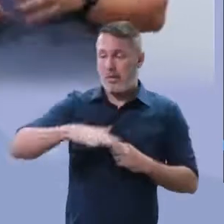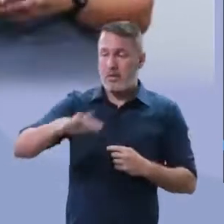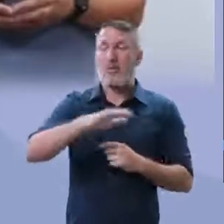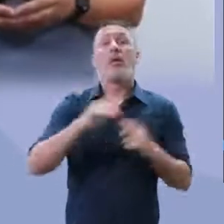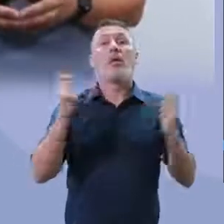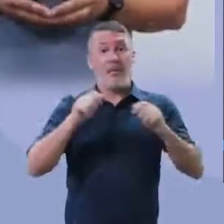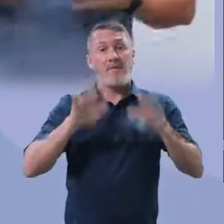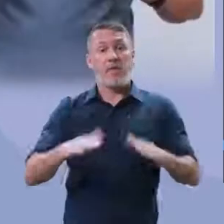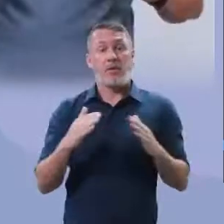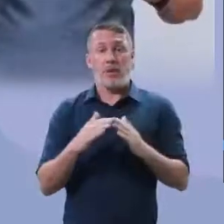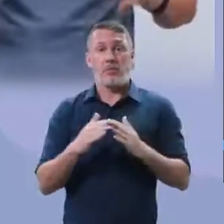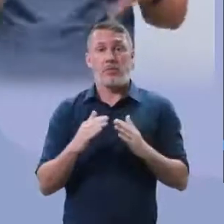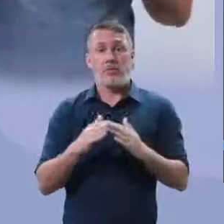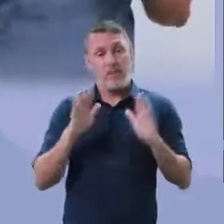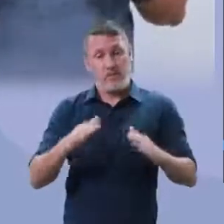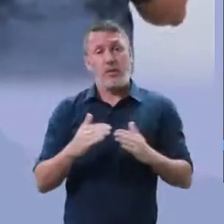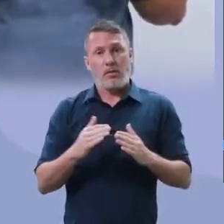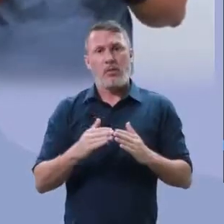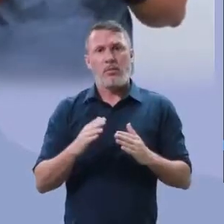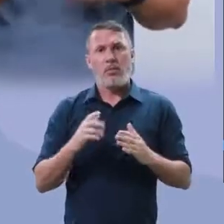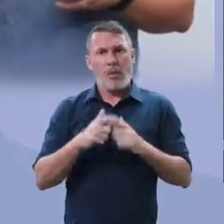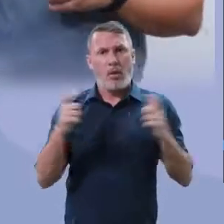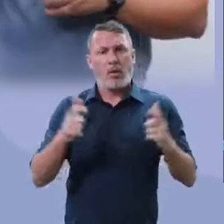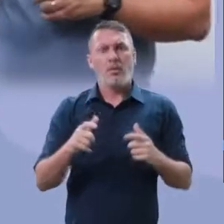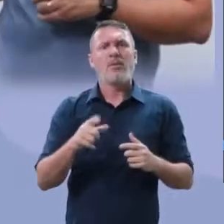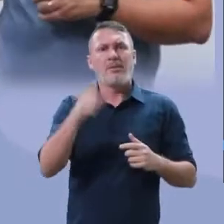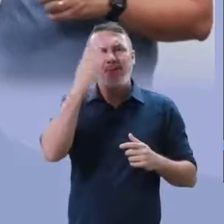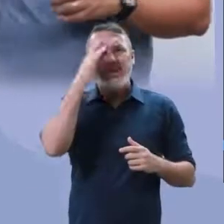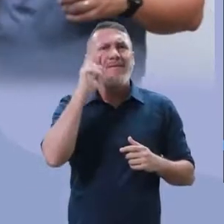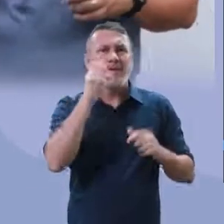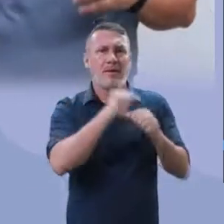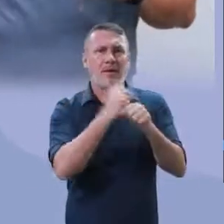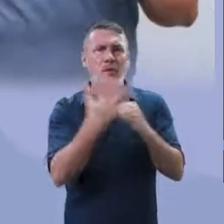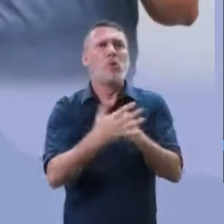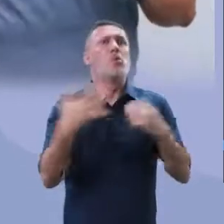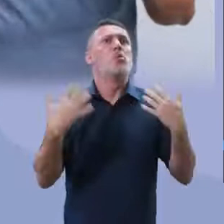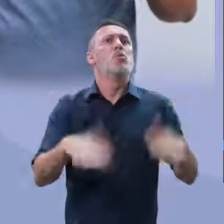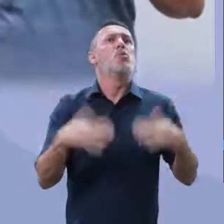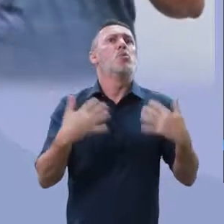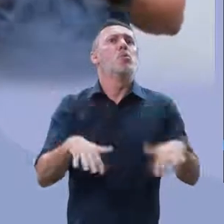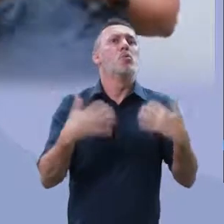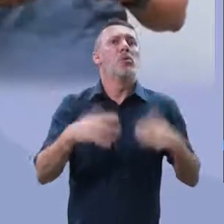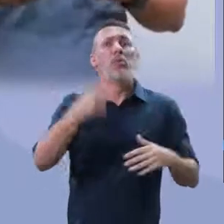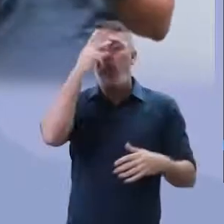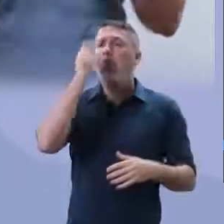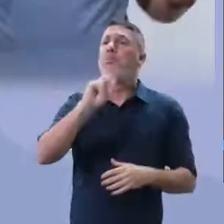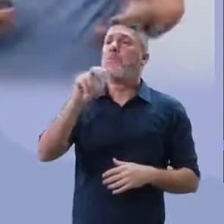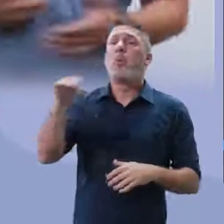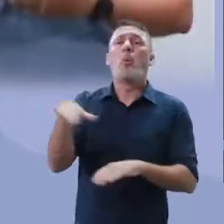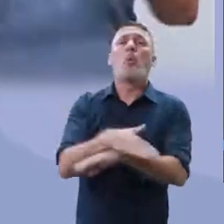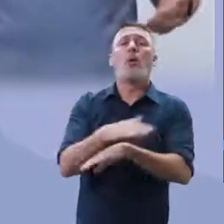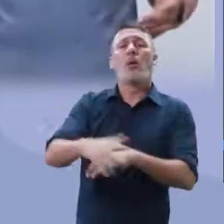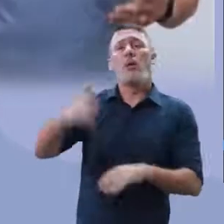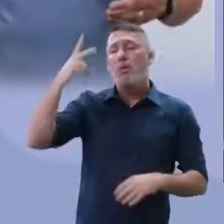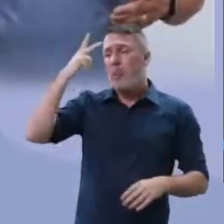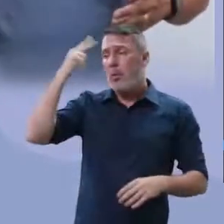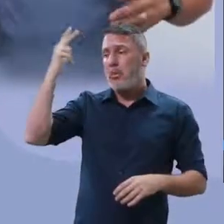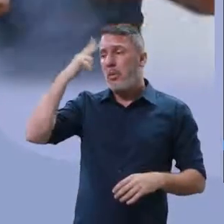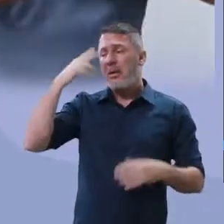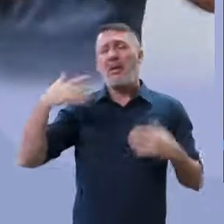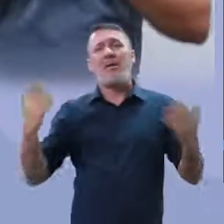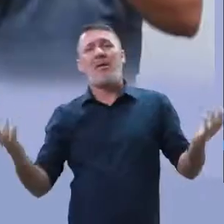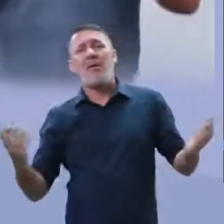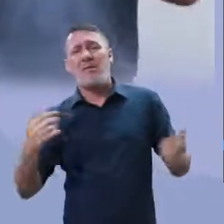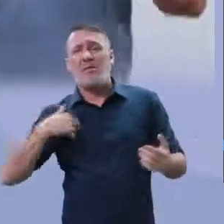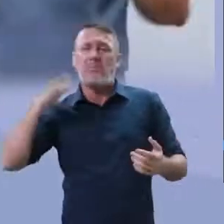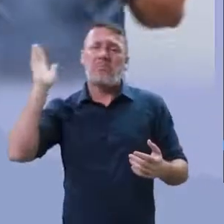casa, mas não ficava. Logo no ápice da pandemia, você ia nas ruas, as pessoas estavam ali, estavam achando que era coisa,